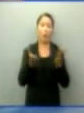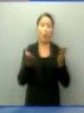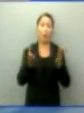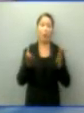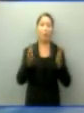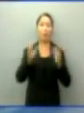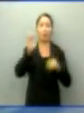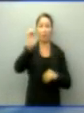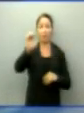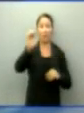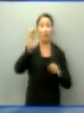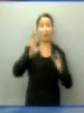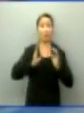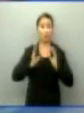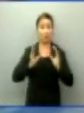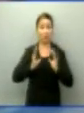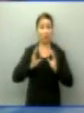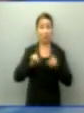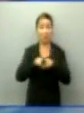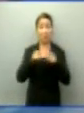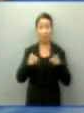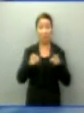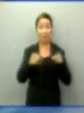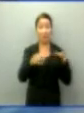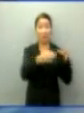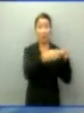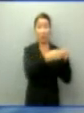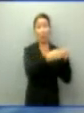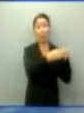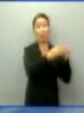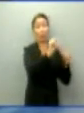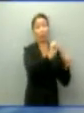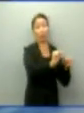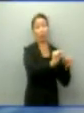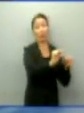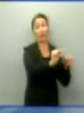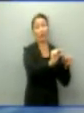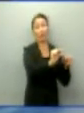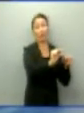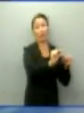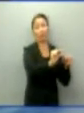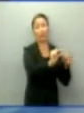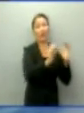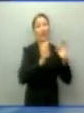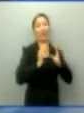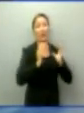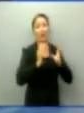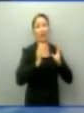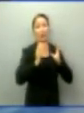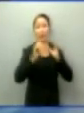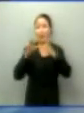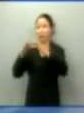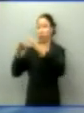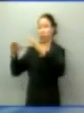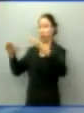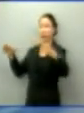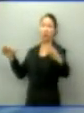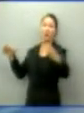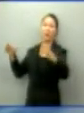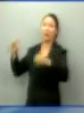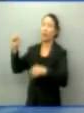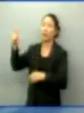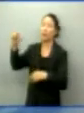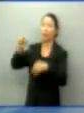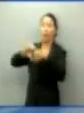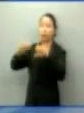rico, mas a riqueza é concentrada em poucos. porém, apenas 11% da nossa população tem saneamento básico. E eu quero